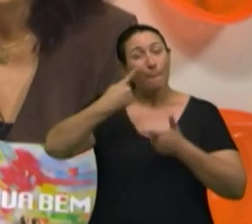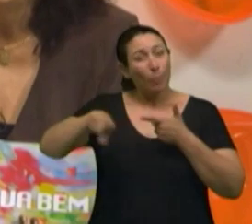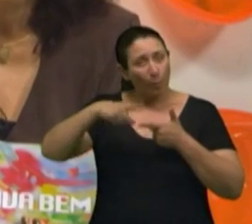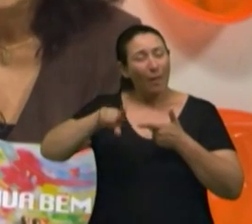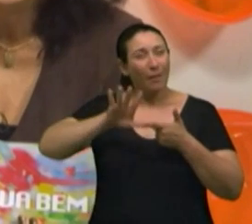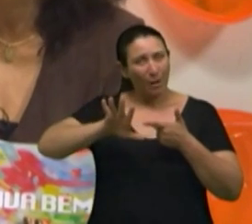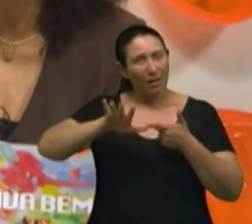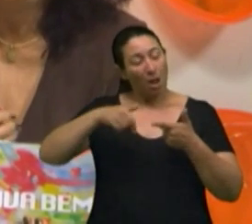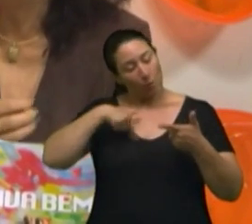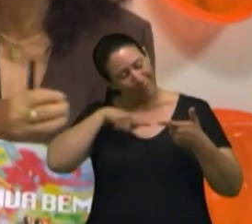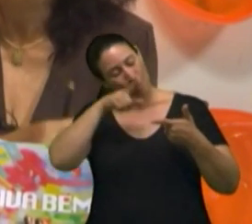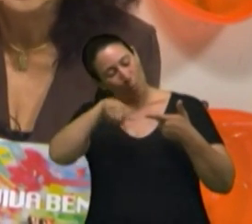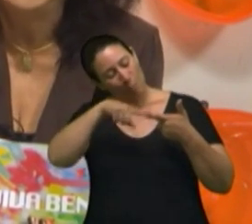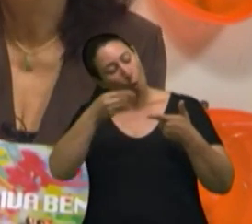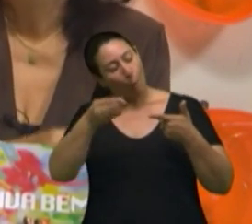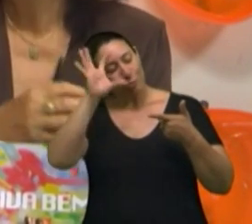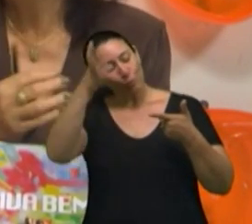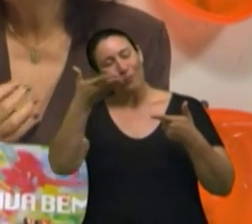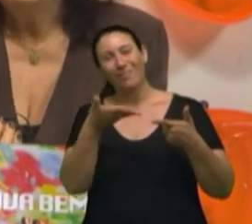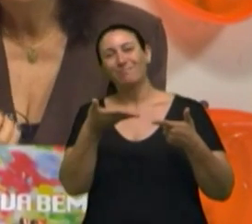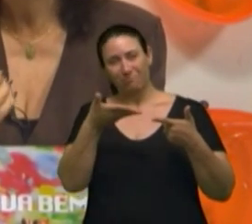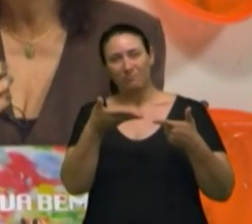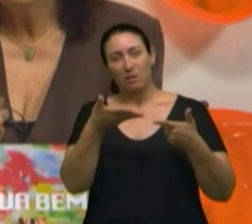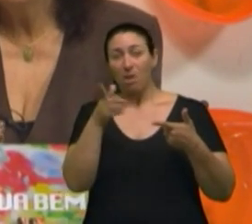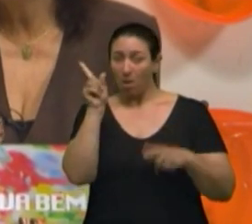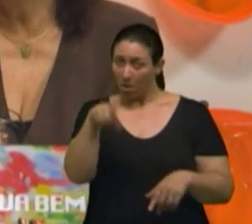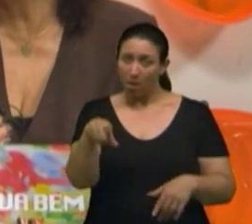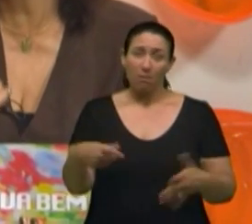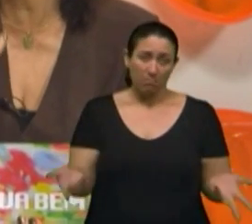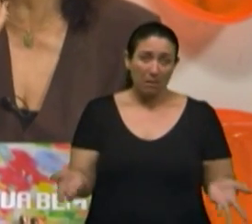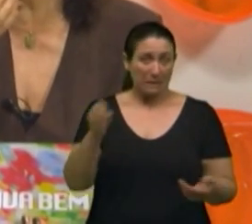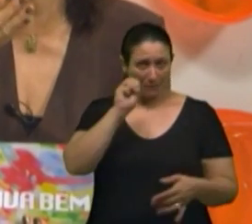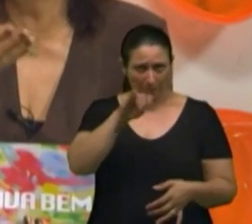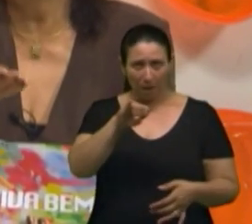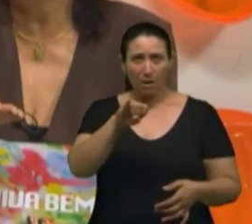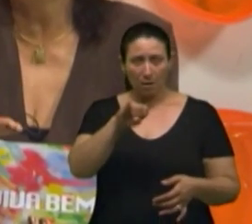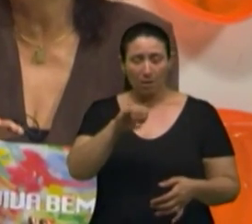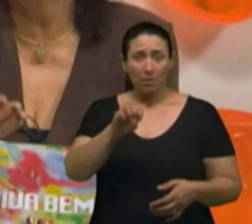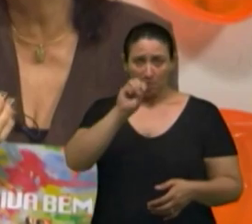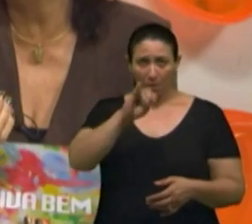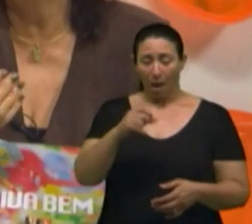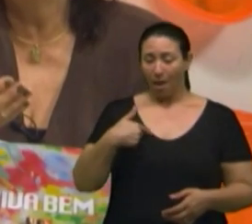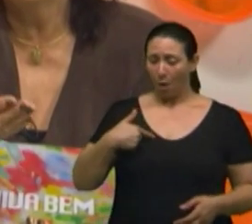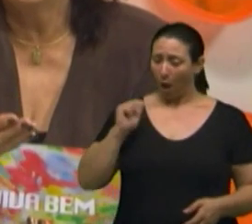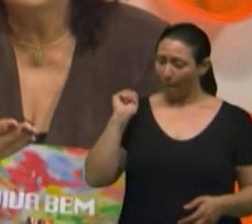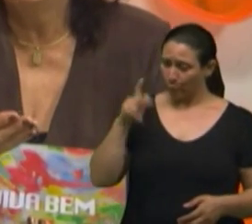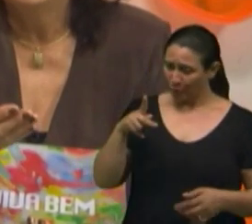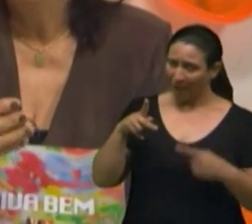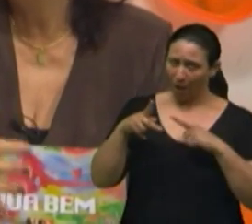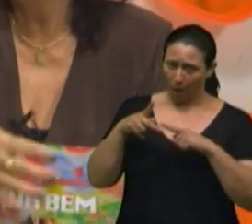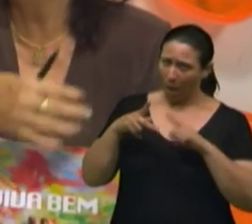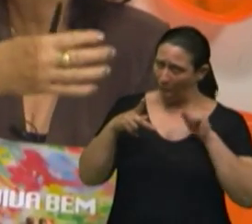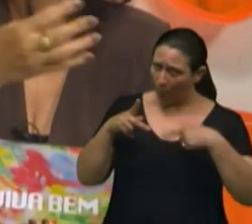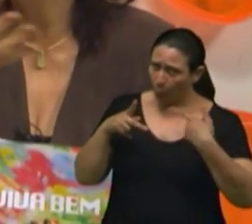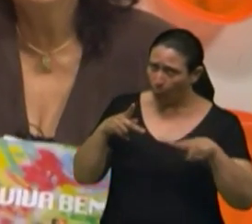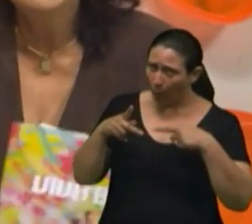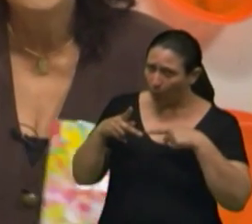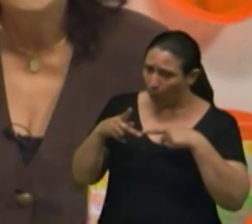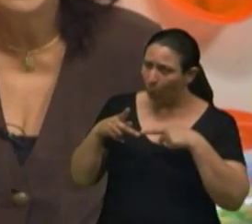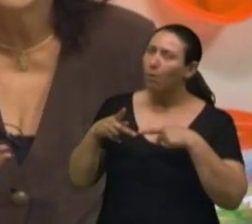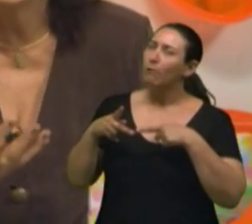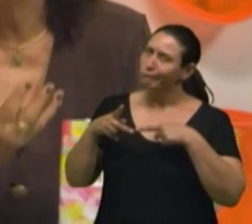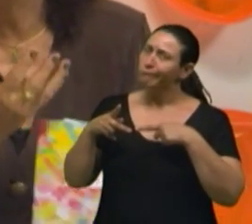O problema é o que eu faço com o problema que eu tenho. Se para mim está parecendo que me aposentar vai ser um problema, o que eu vou